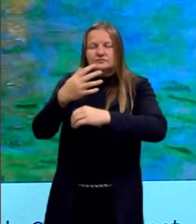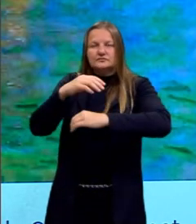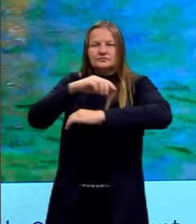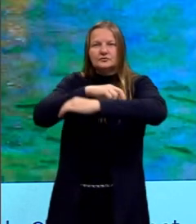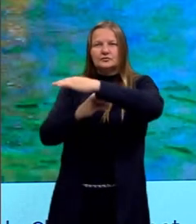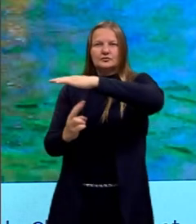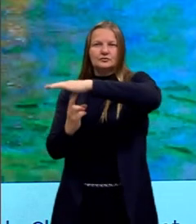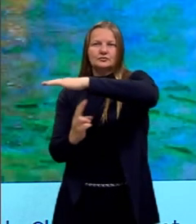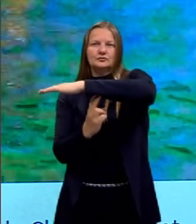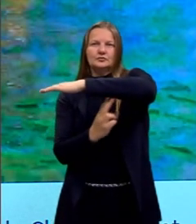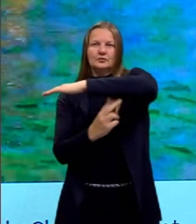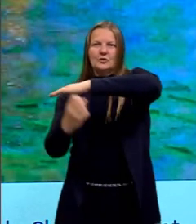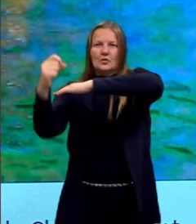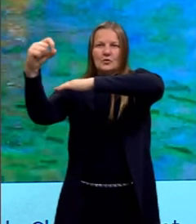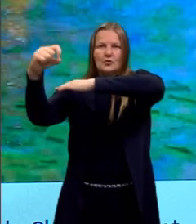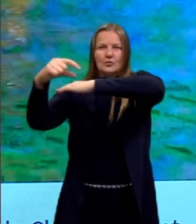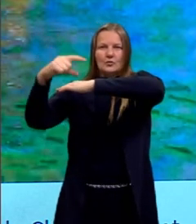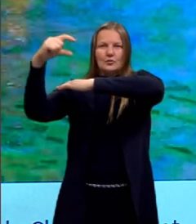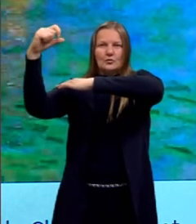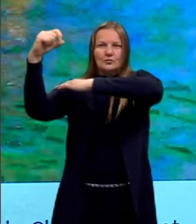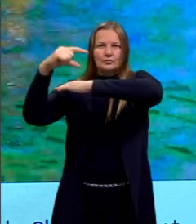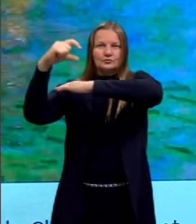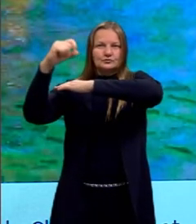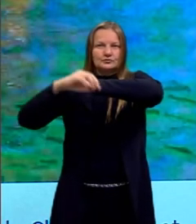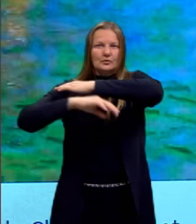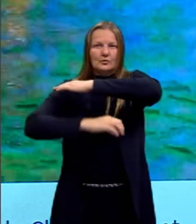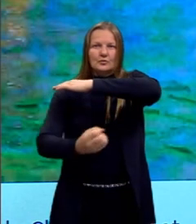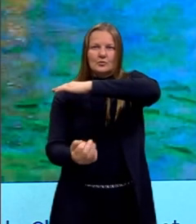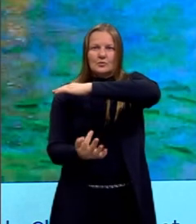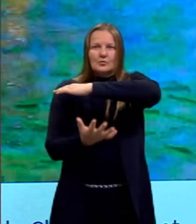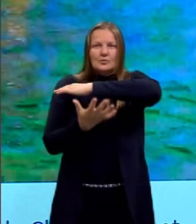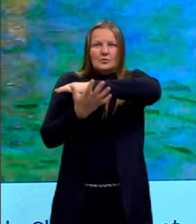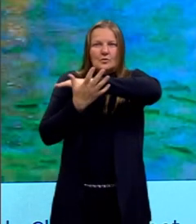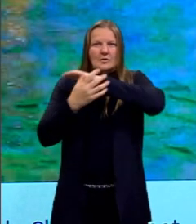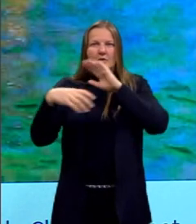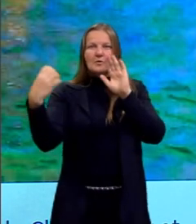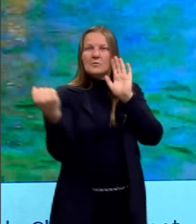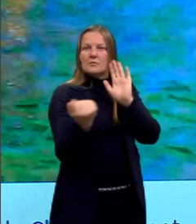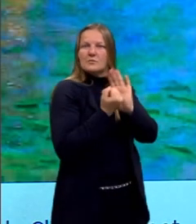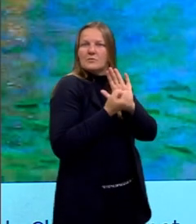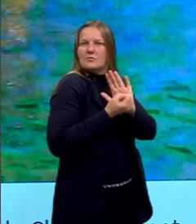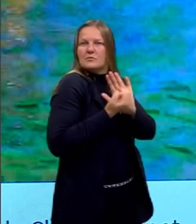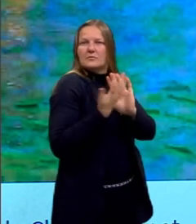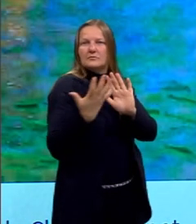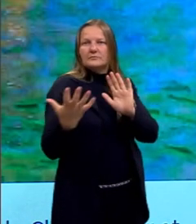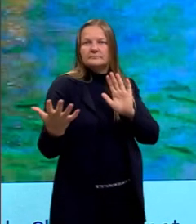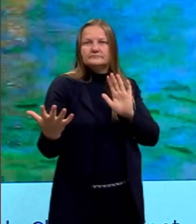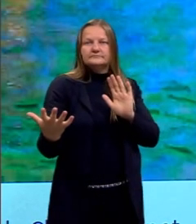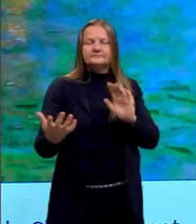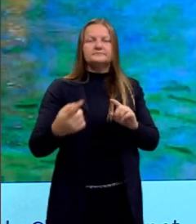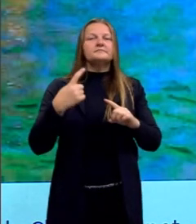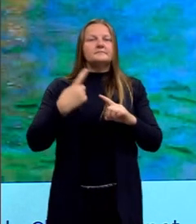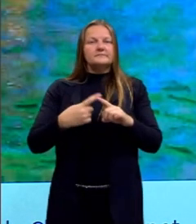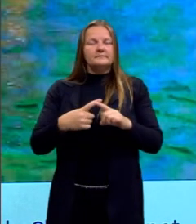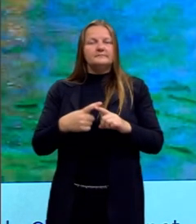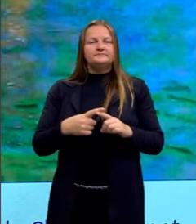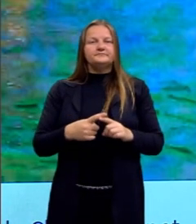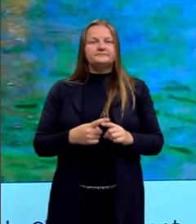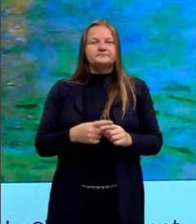lago. Ou seja, o movimento impressionista, portanto, ele fica marcado por esta